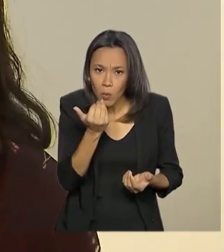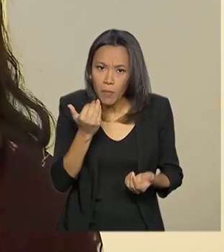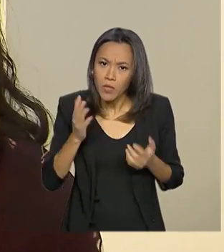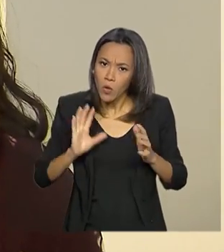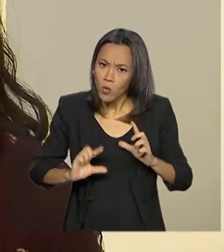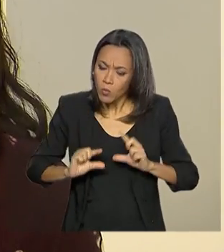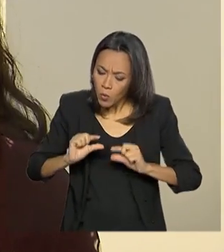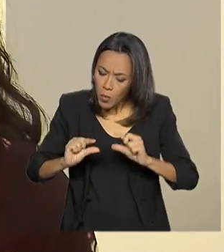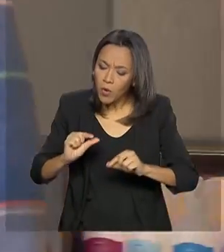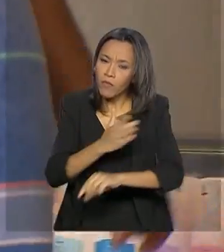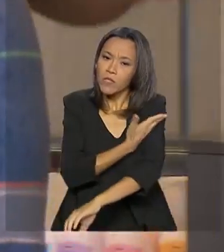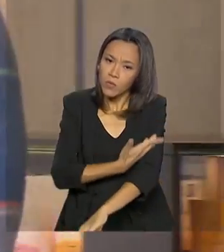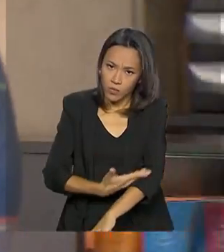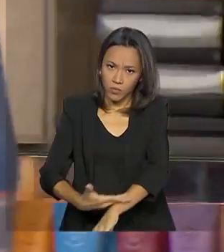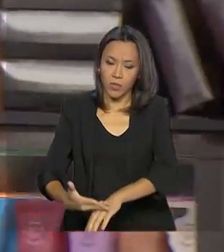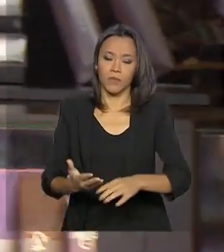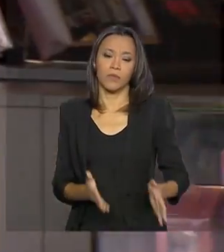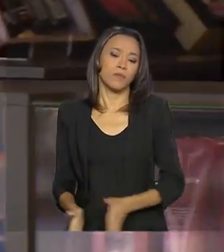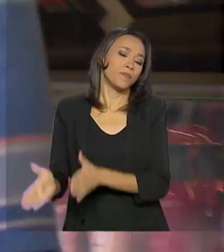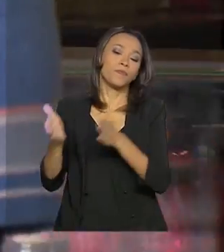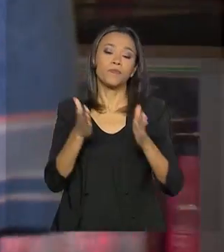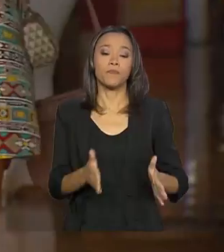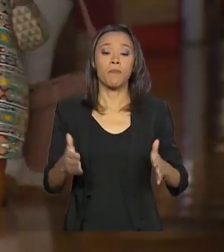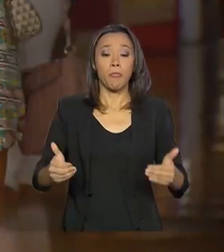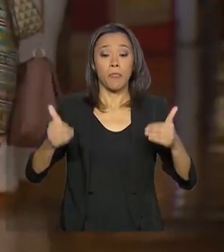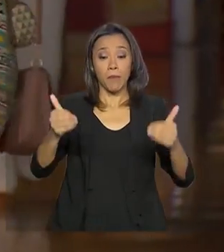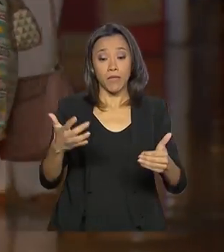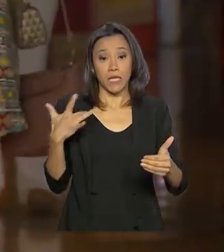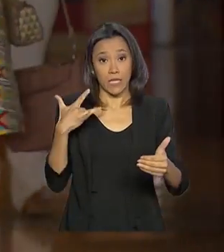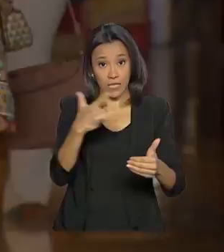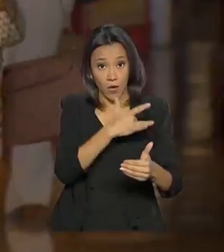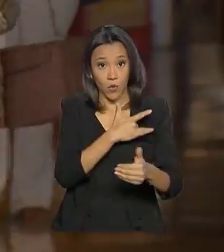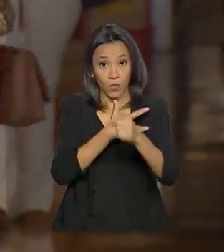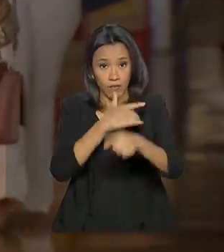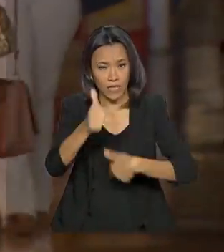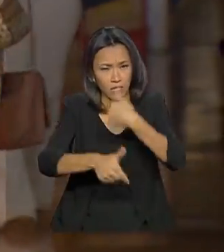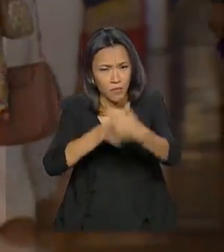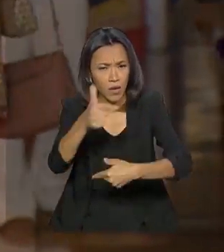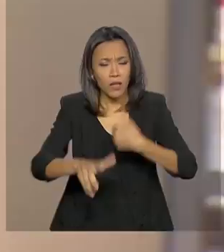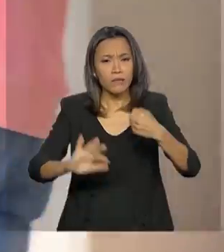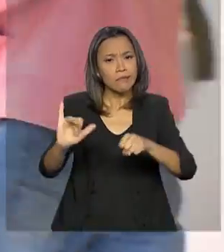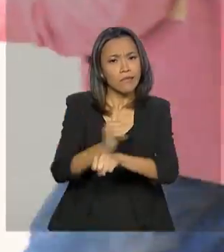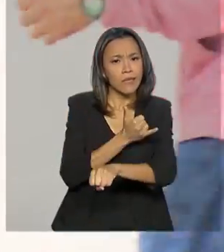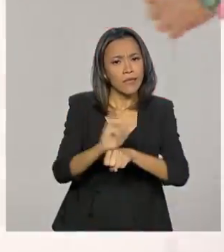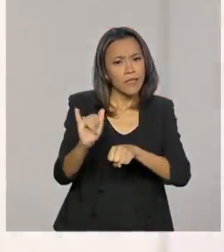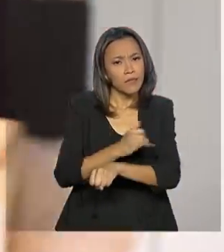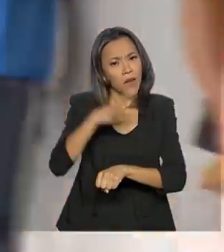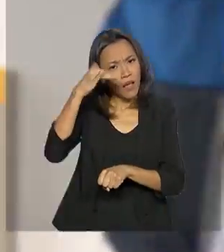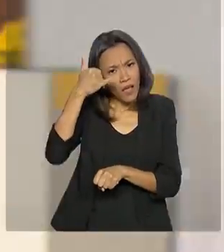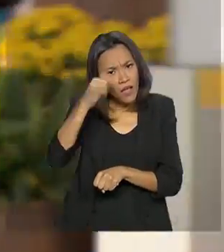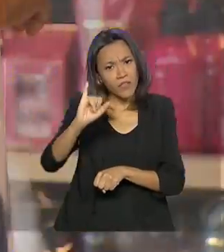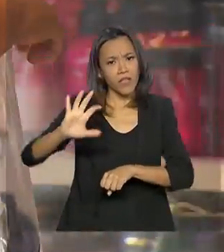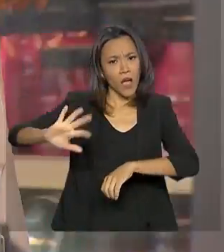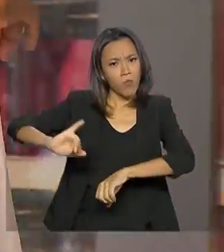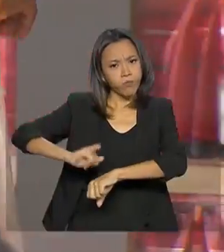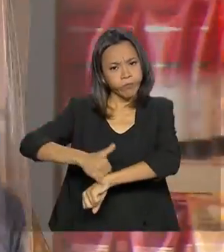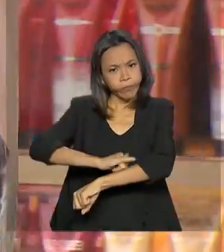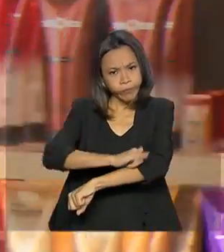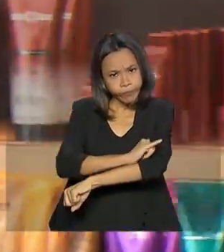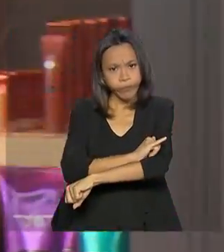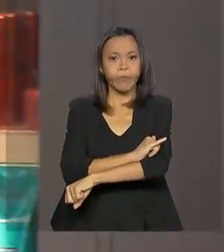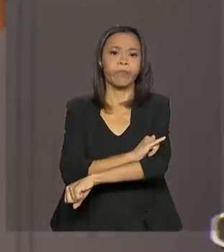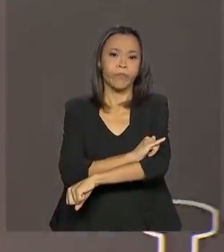aos pouquinhos a gente vai se acostumando. O Ministério da Saúde vem trabalhando estratégias para deter o crescimento da obesidade,